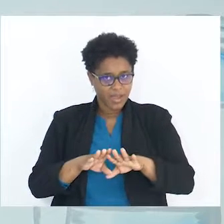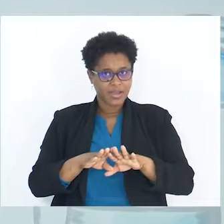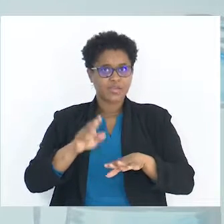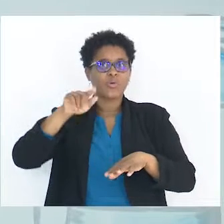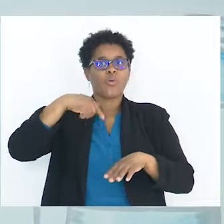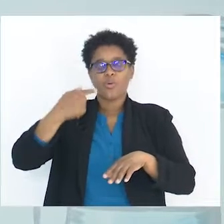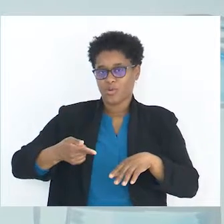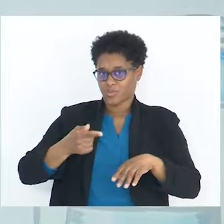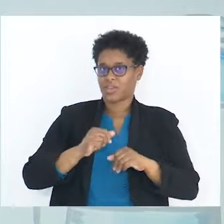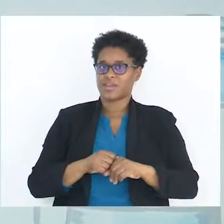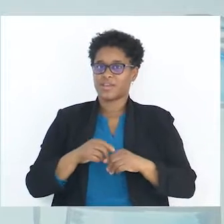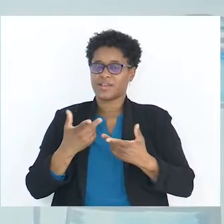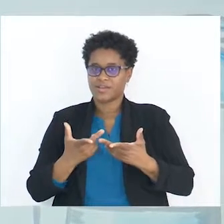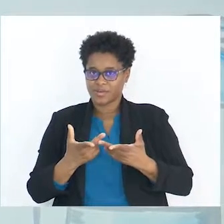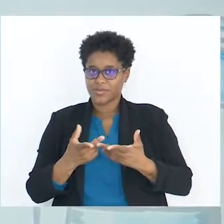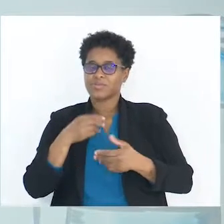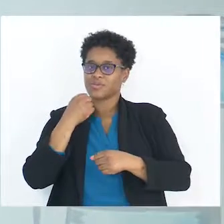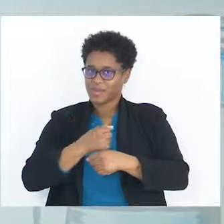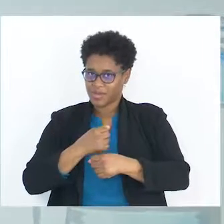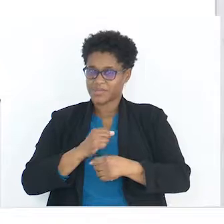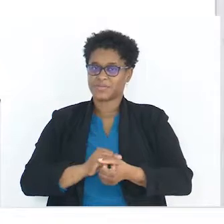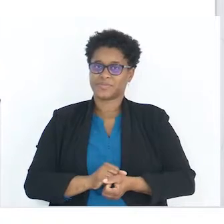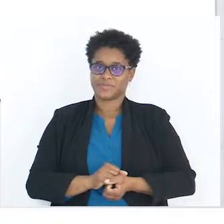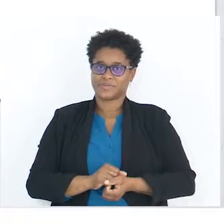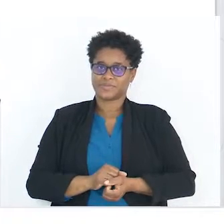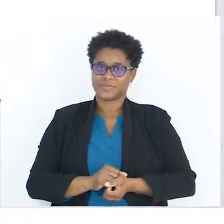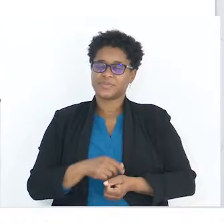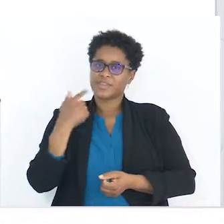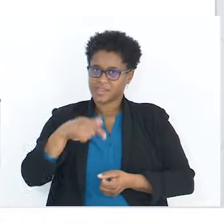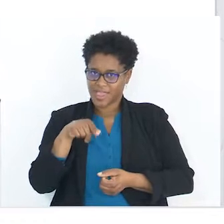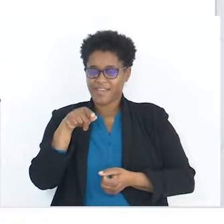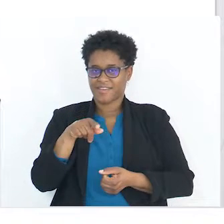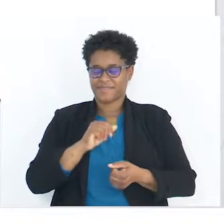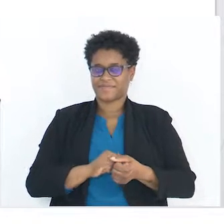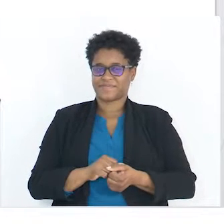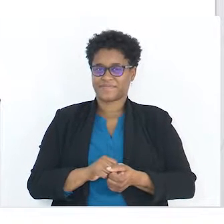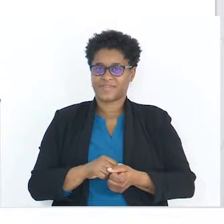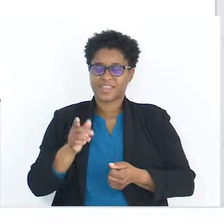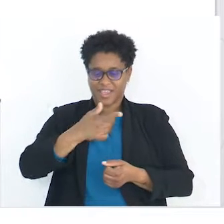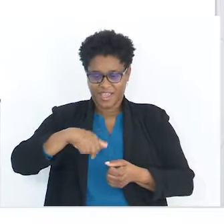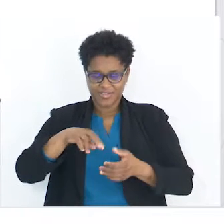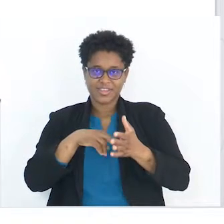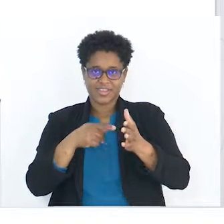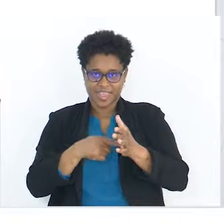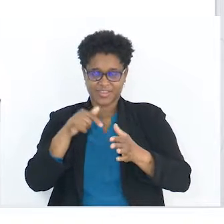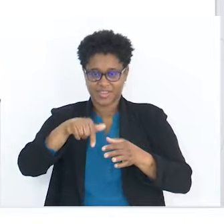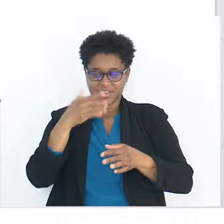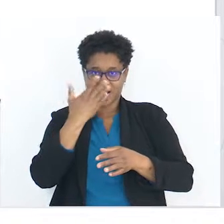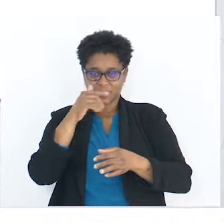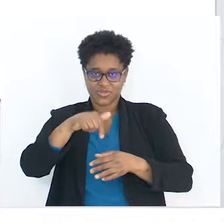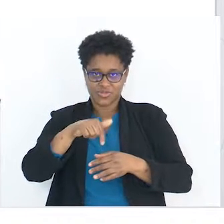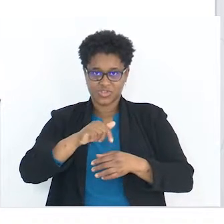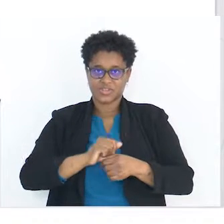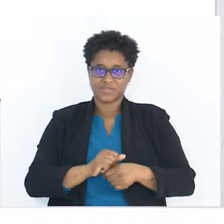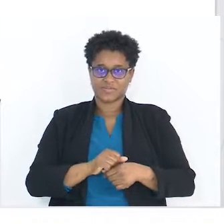mas com outra linha de execução. Está aqui a nossa técnica desta